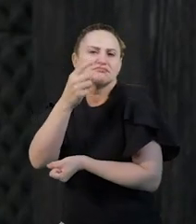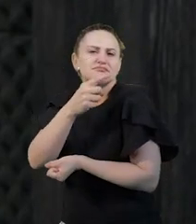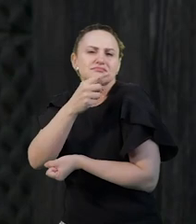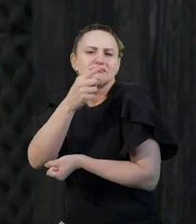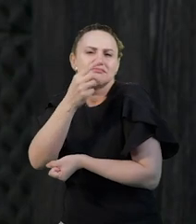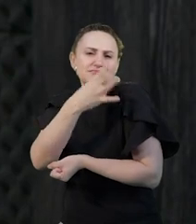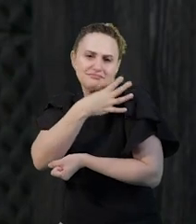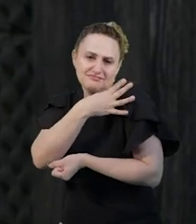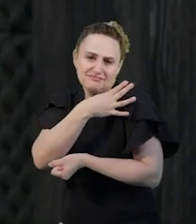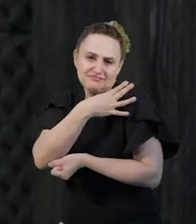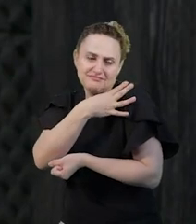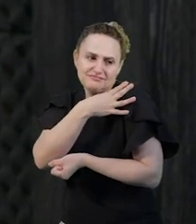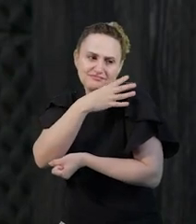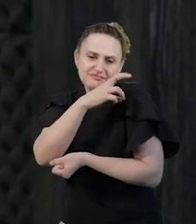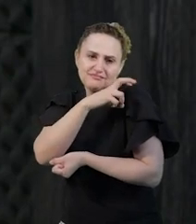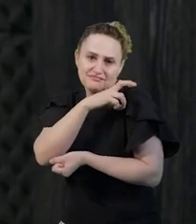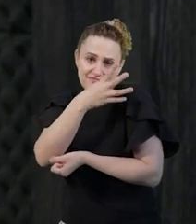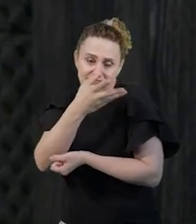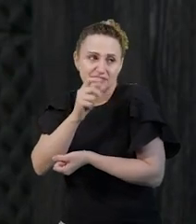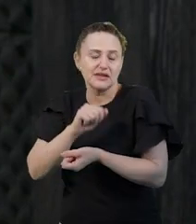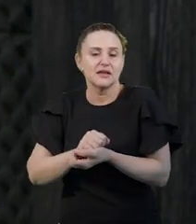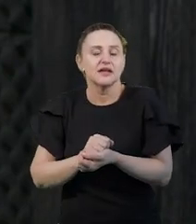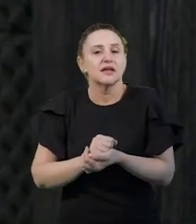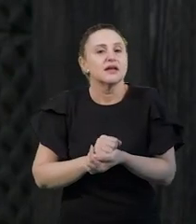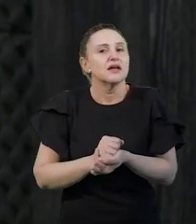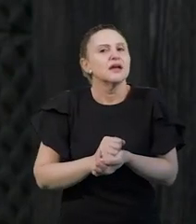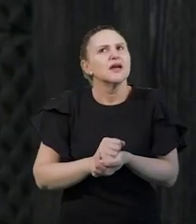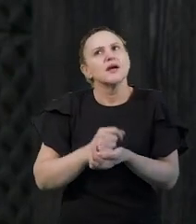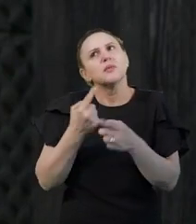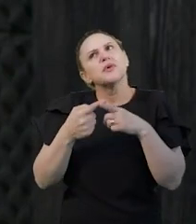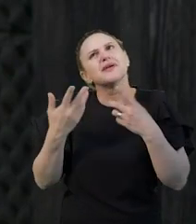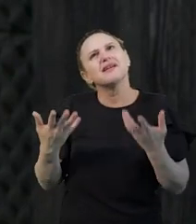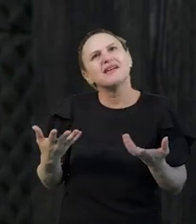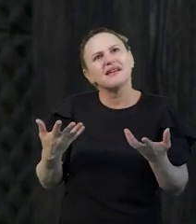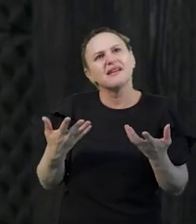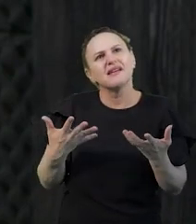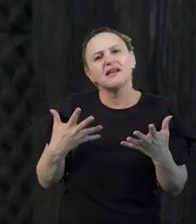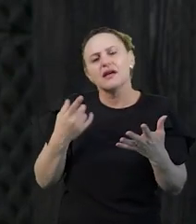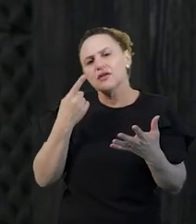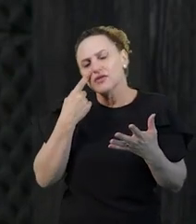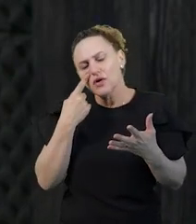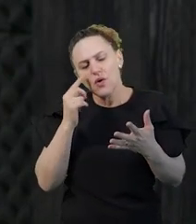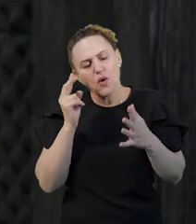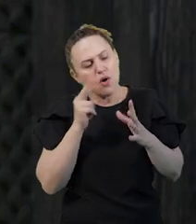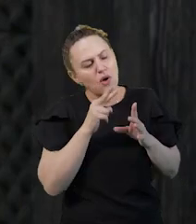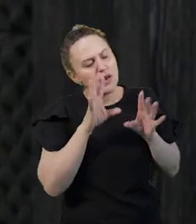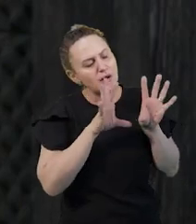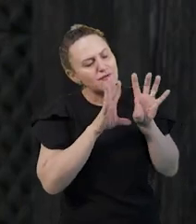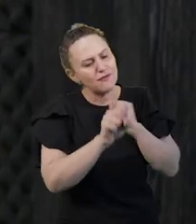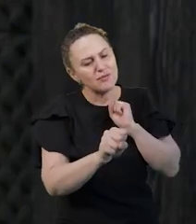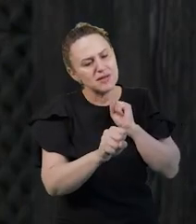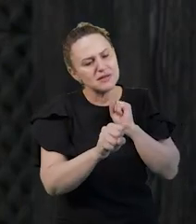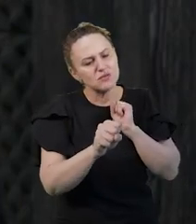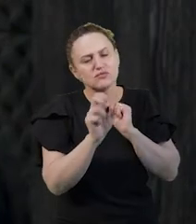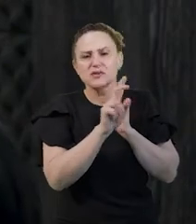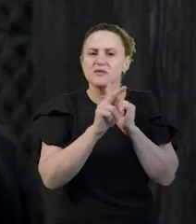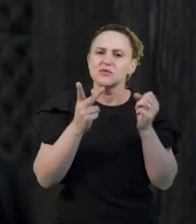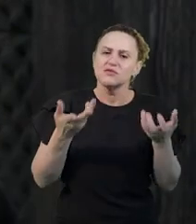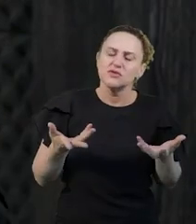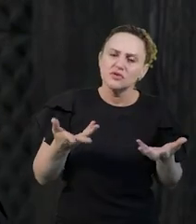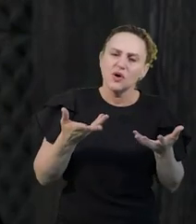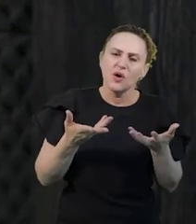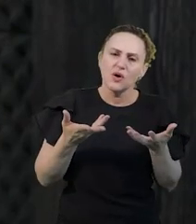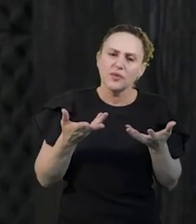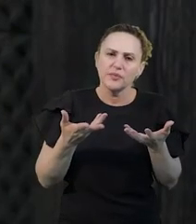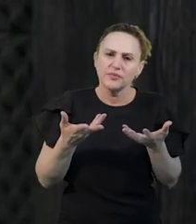ir depois vendo a formação desse professor, que ela é, vamos dizer, ela é uma formação,